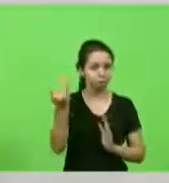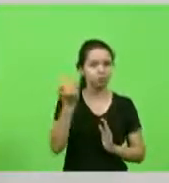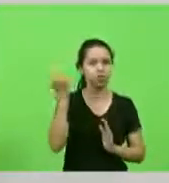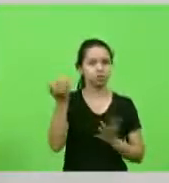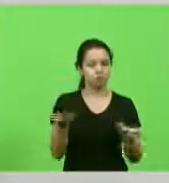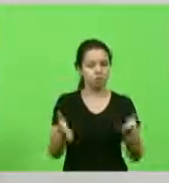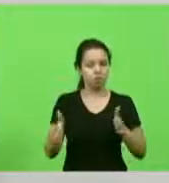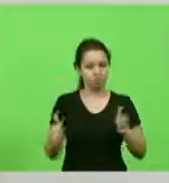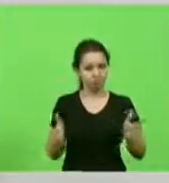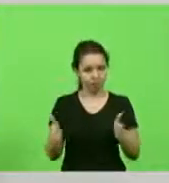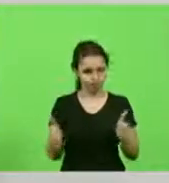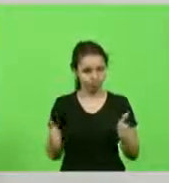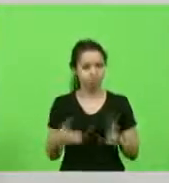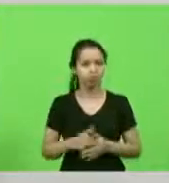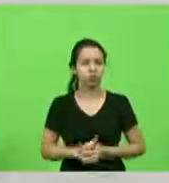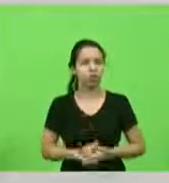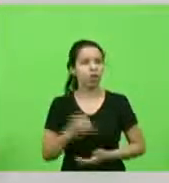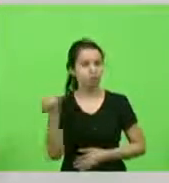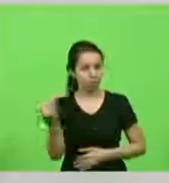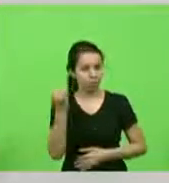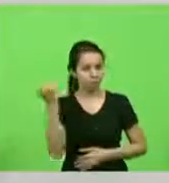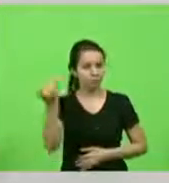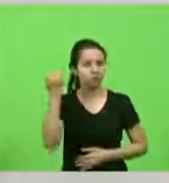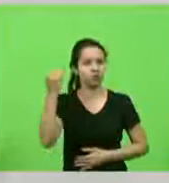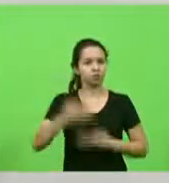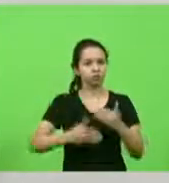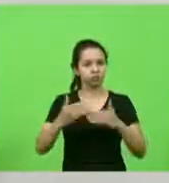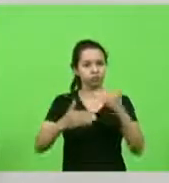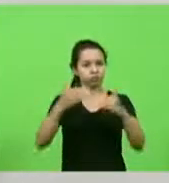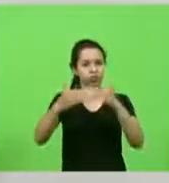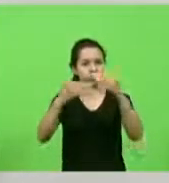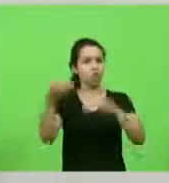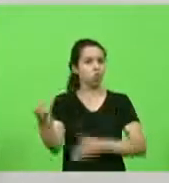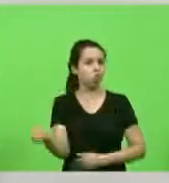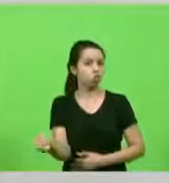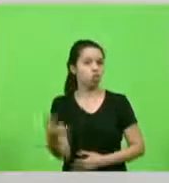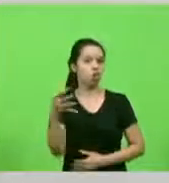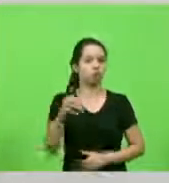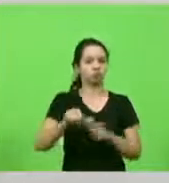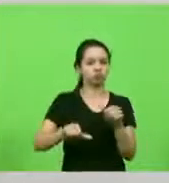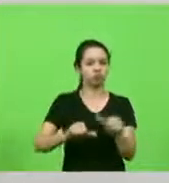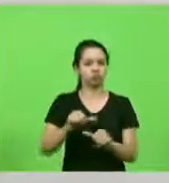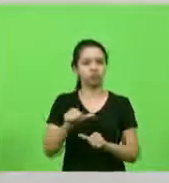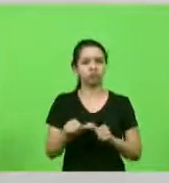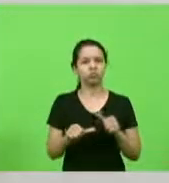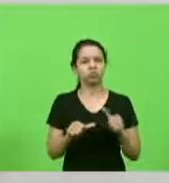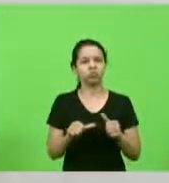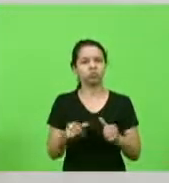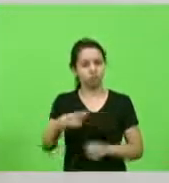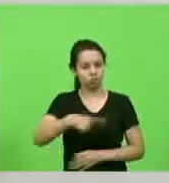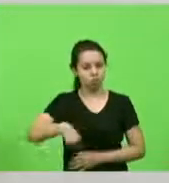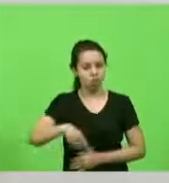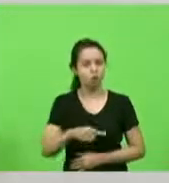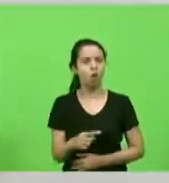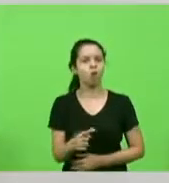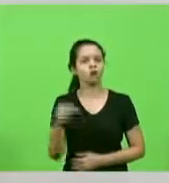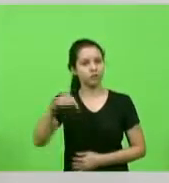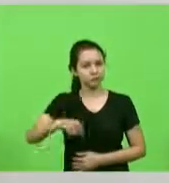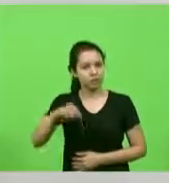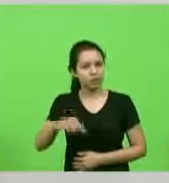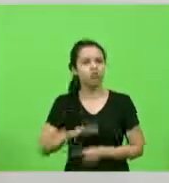momento são importantes para construir essa nova etapa e nós estaremos aqui para ajudar